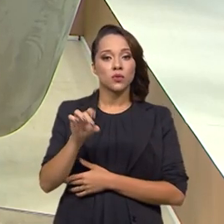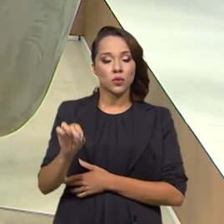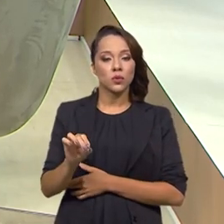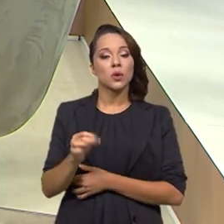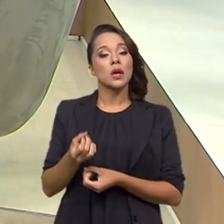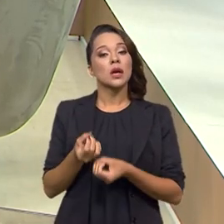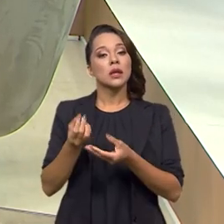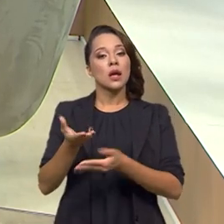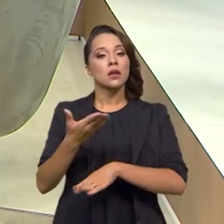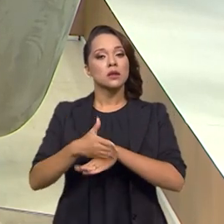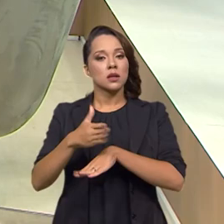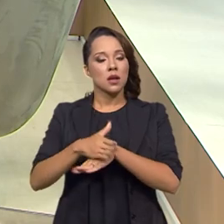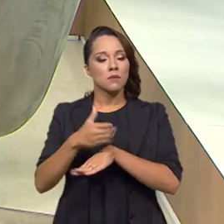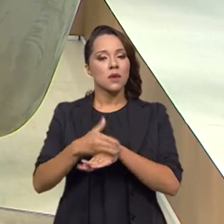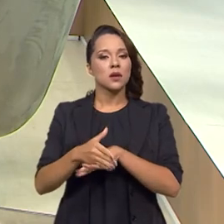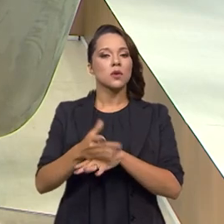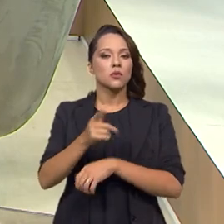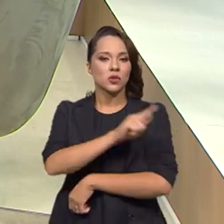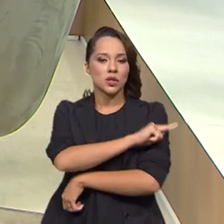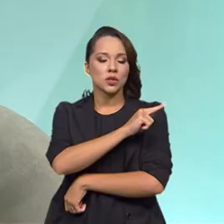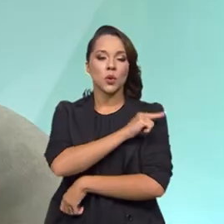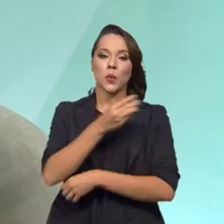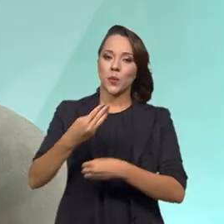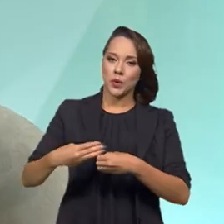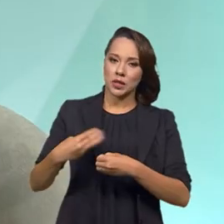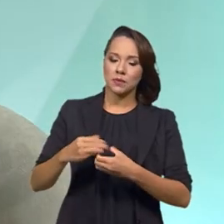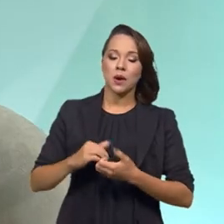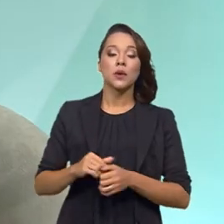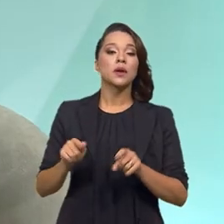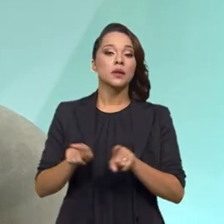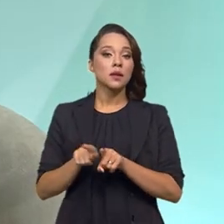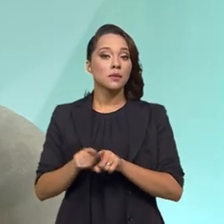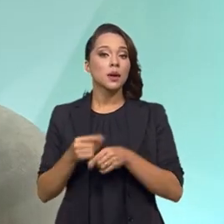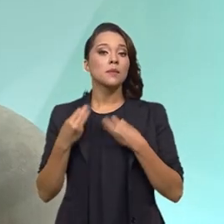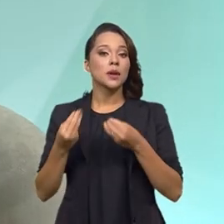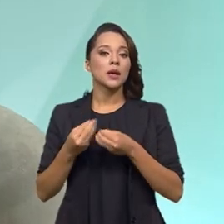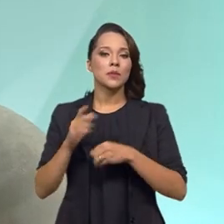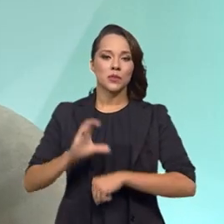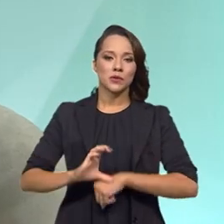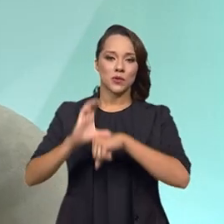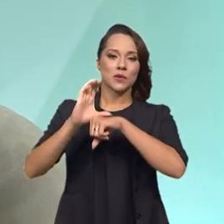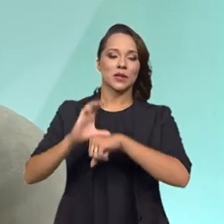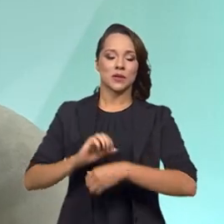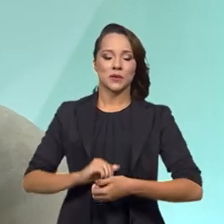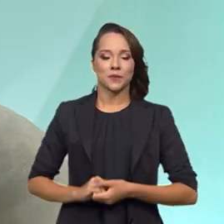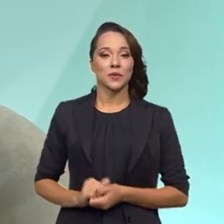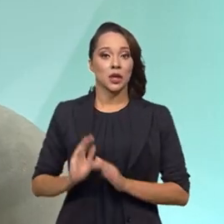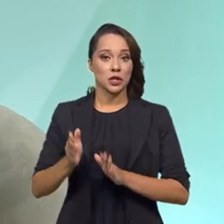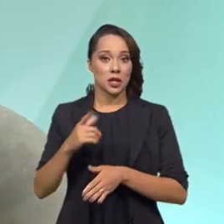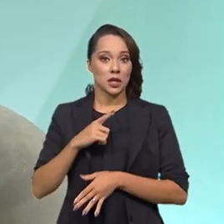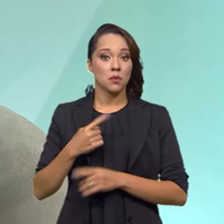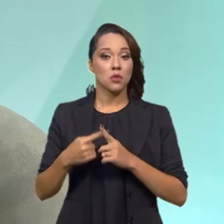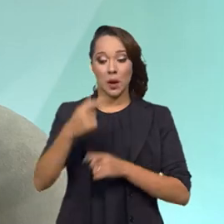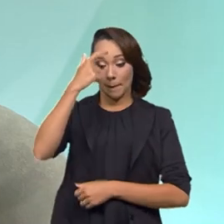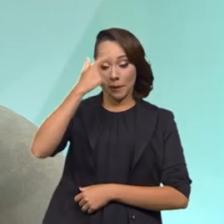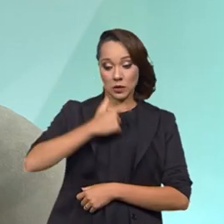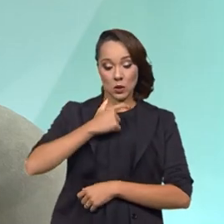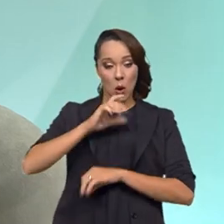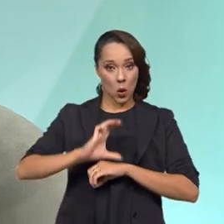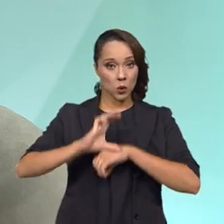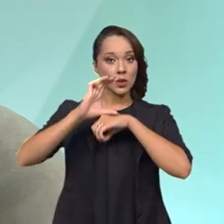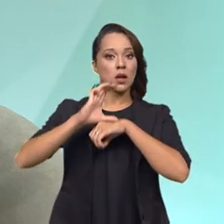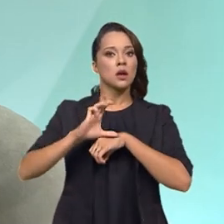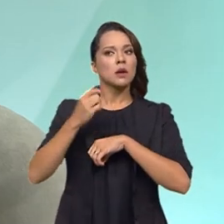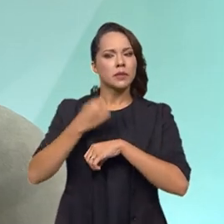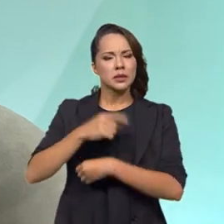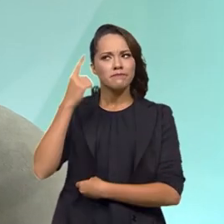traz a capacitação para os gestores municipais e também para os conselhos existentes. Porque o conselheiro, ele tem que ter uma